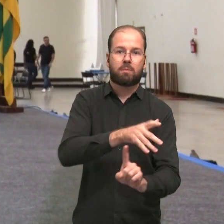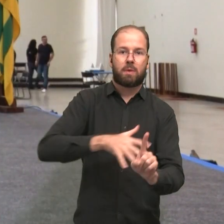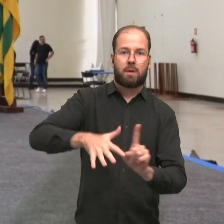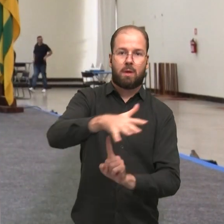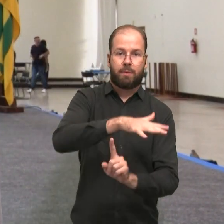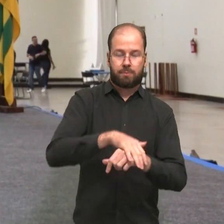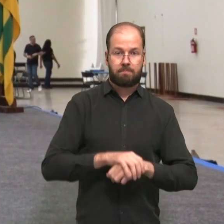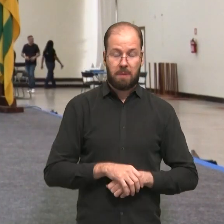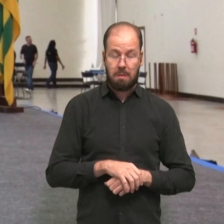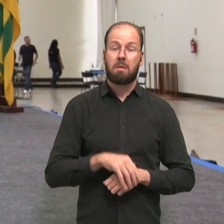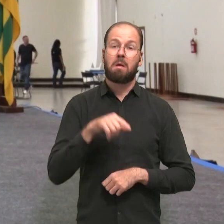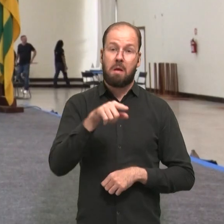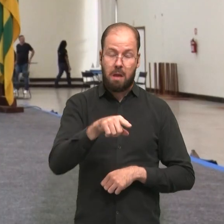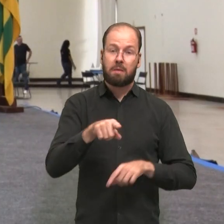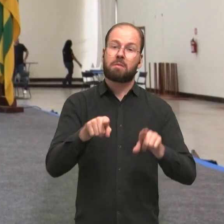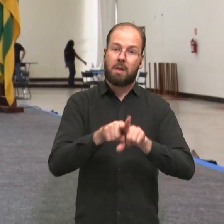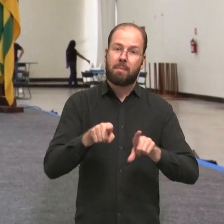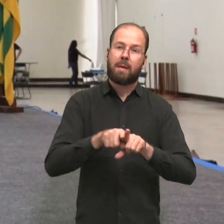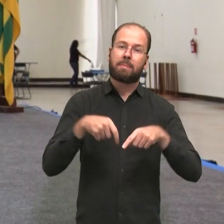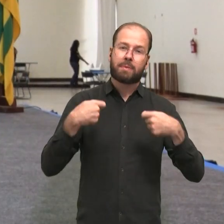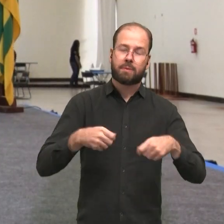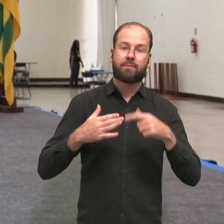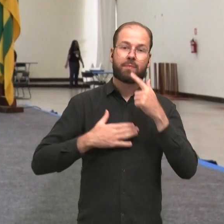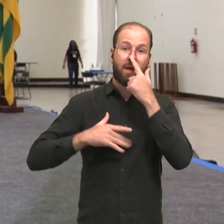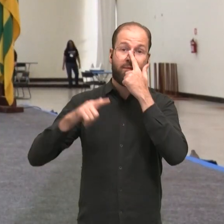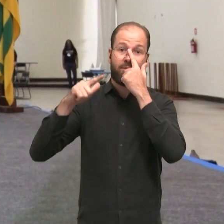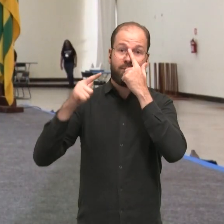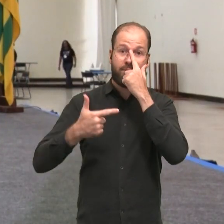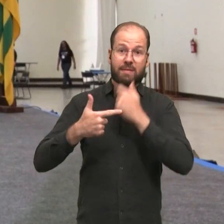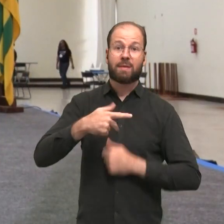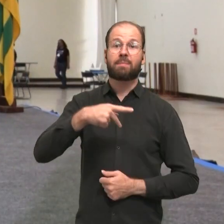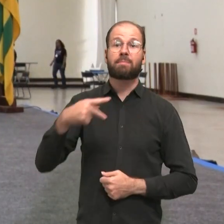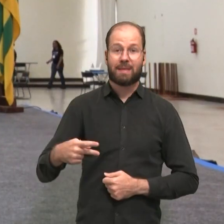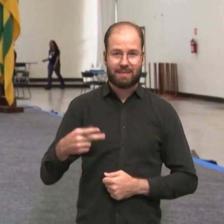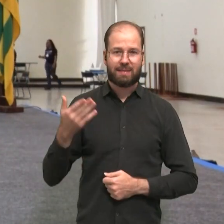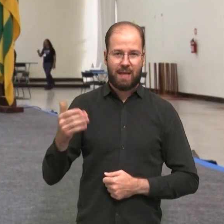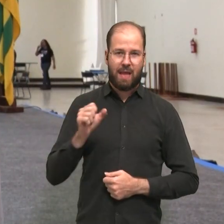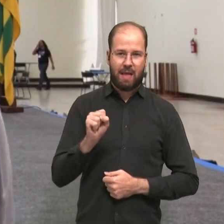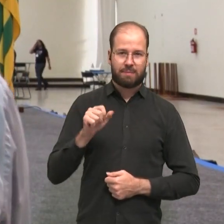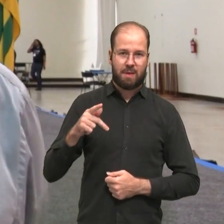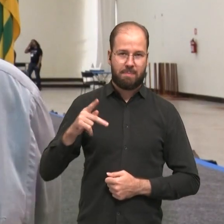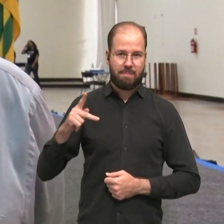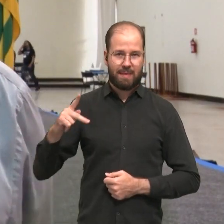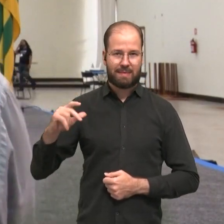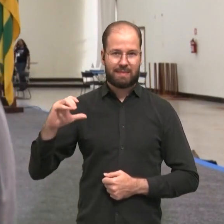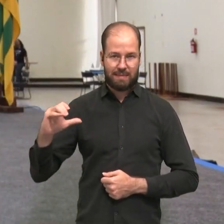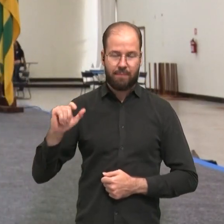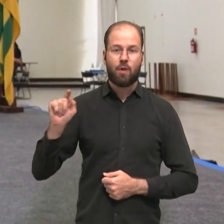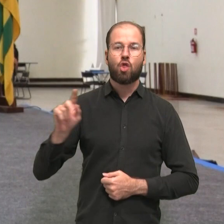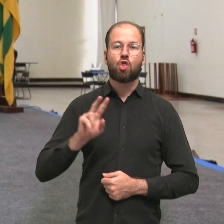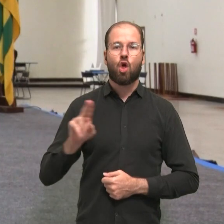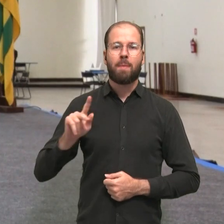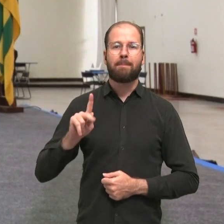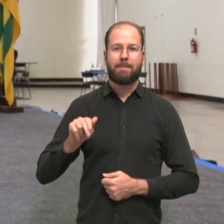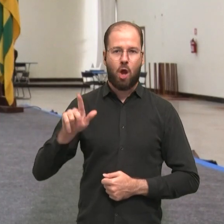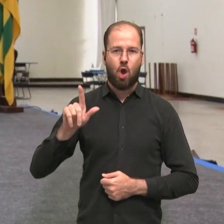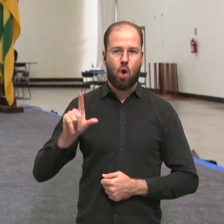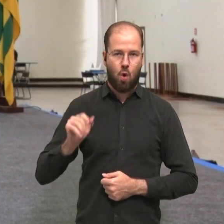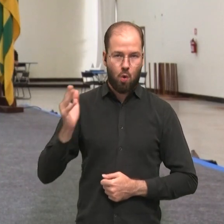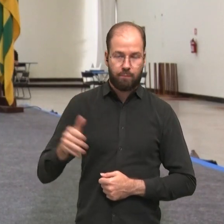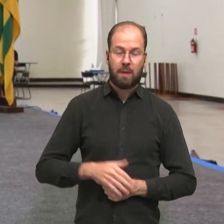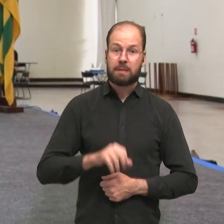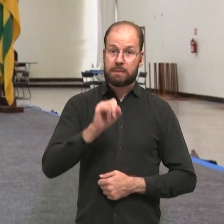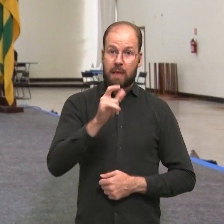coisa também, como diz muito o meu vice-presidente da SBPC, o ambientalista Paulo Artacho, que você fechar a